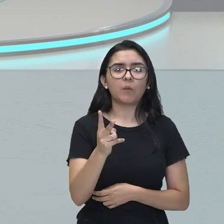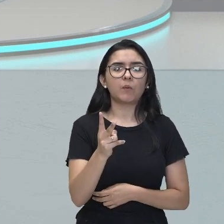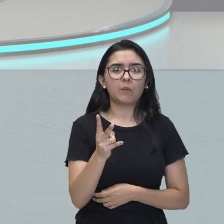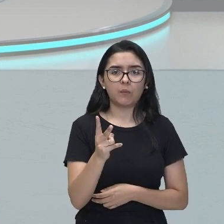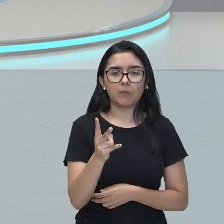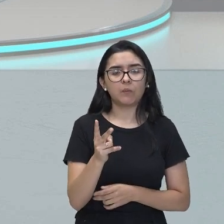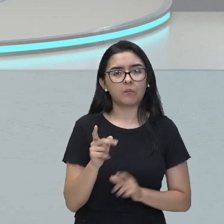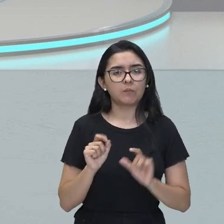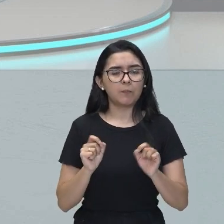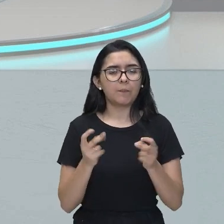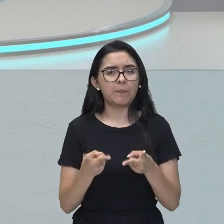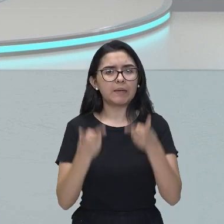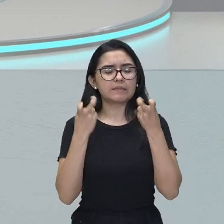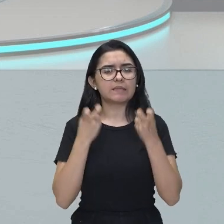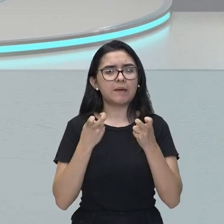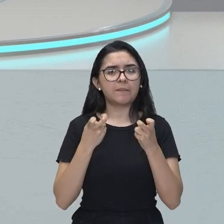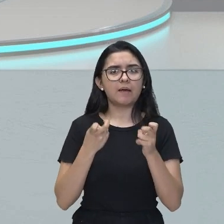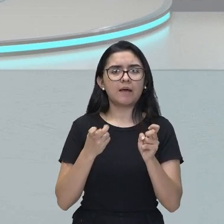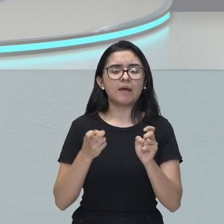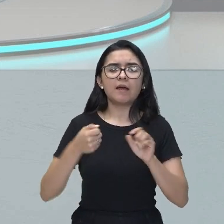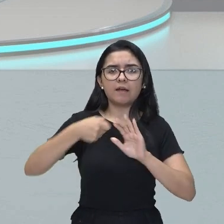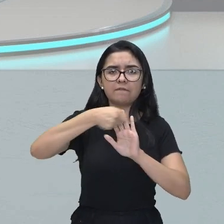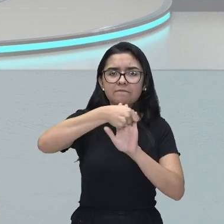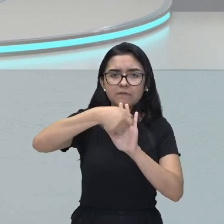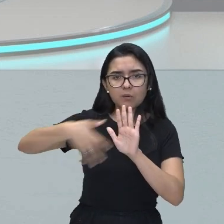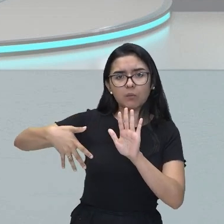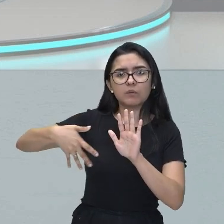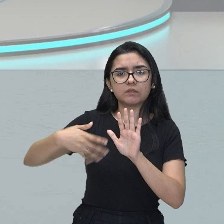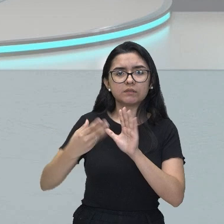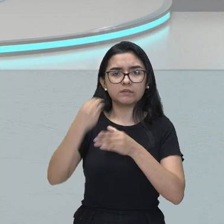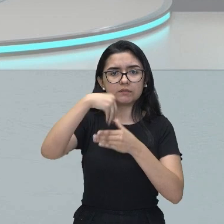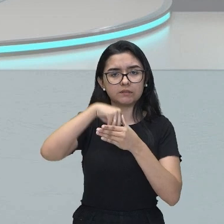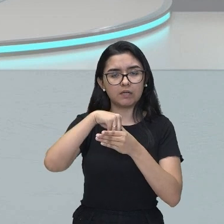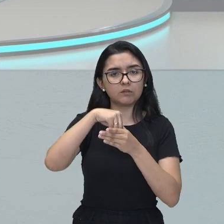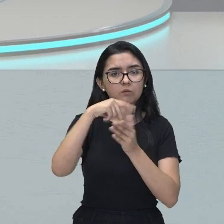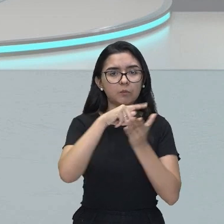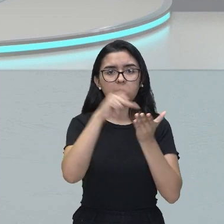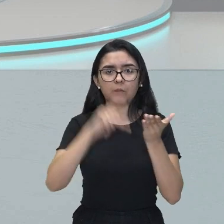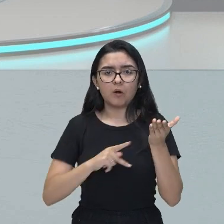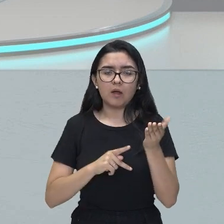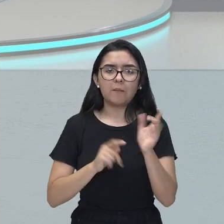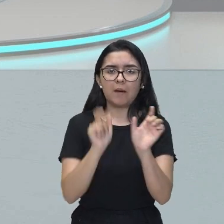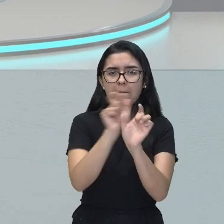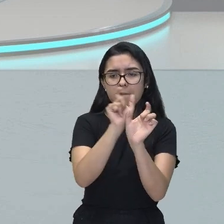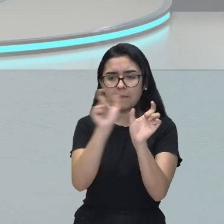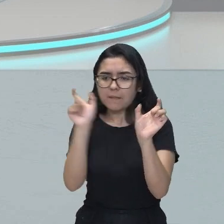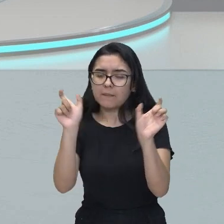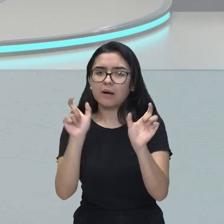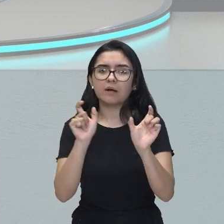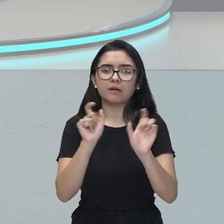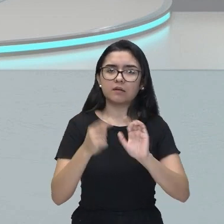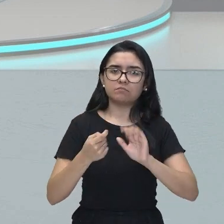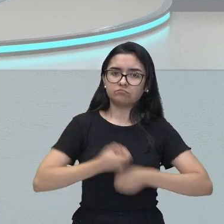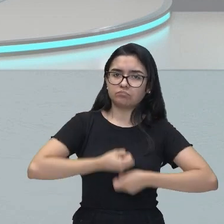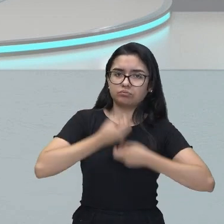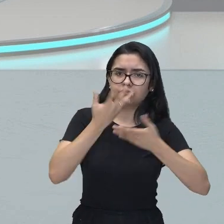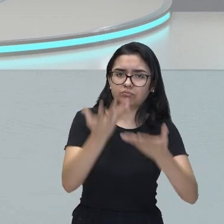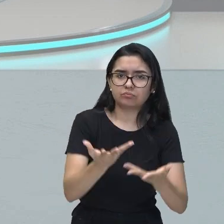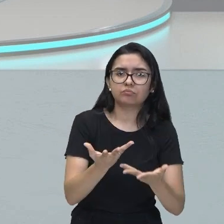Perceberam quanta figura de linguagem, o quanto ele coloca todas as suas inseguranças, as suas